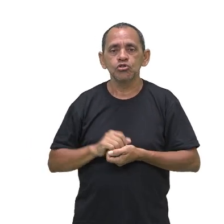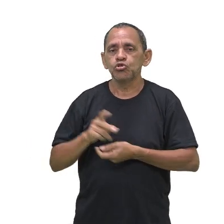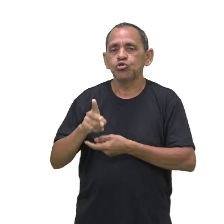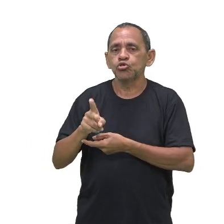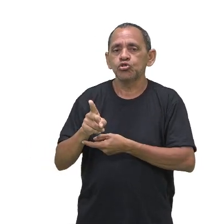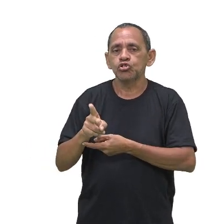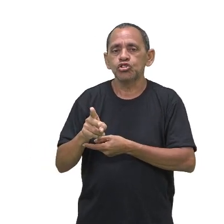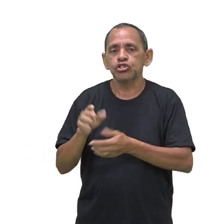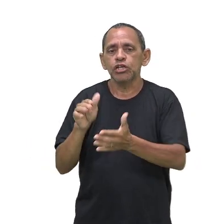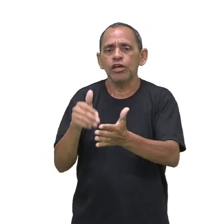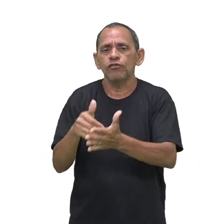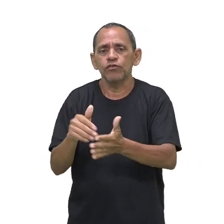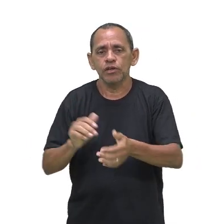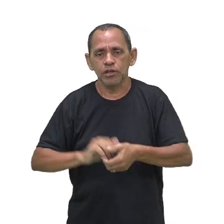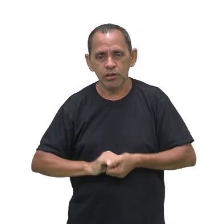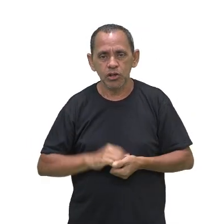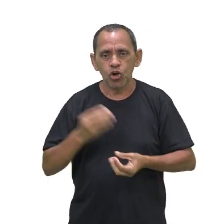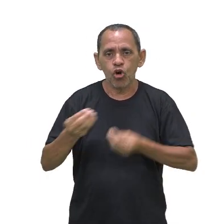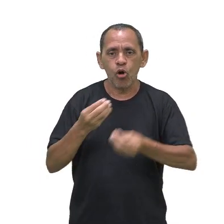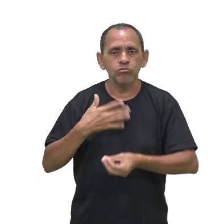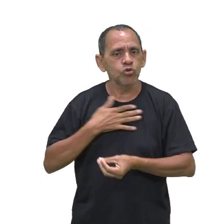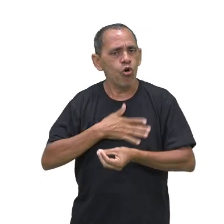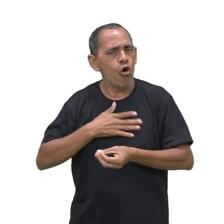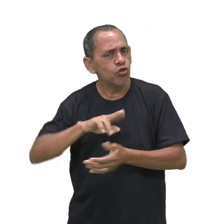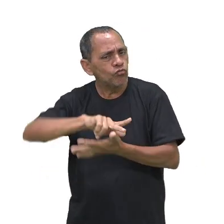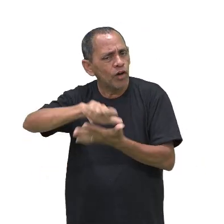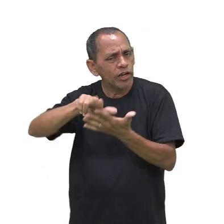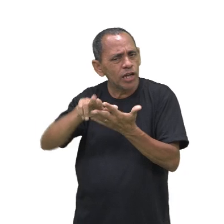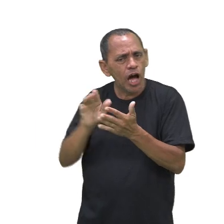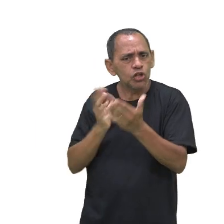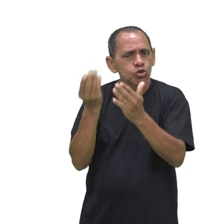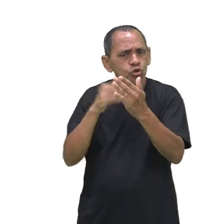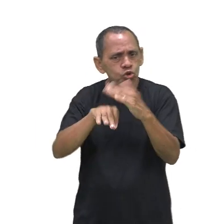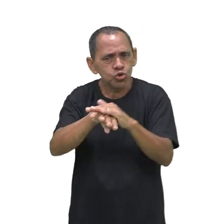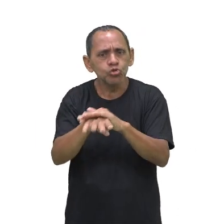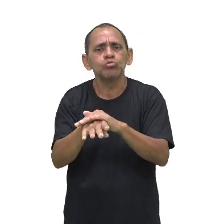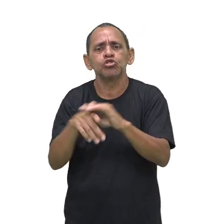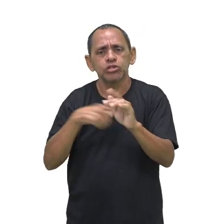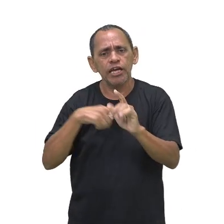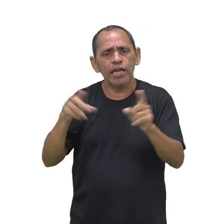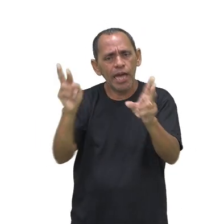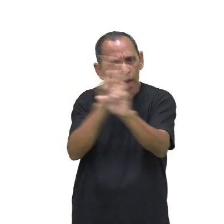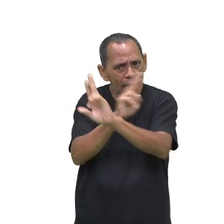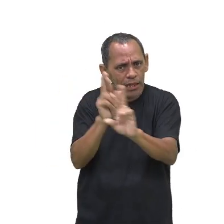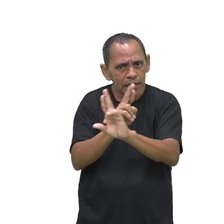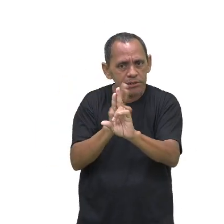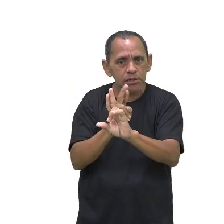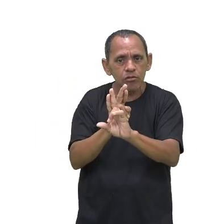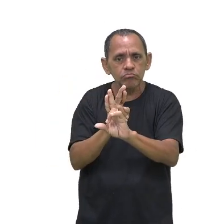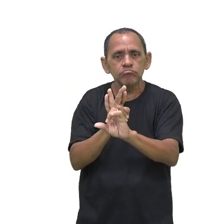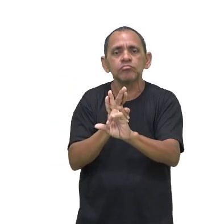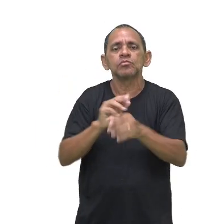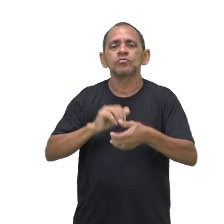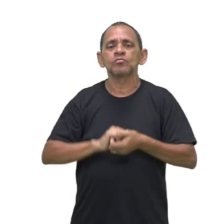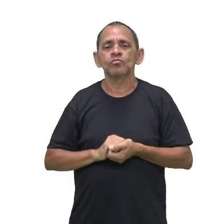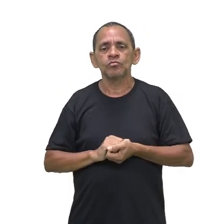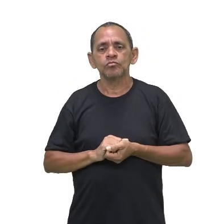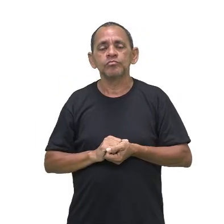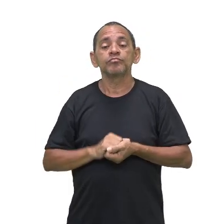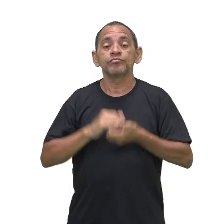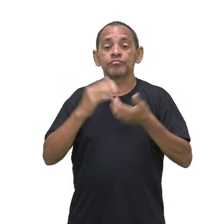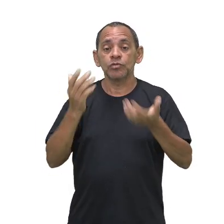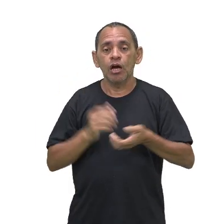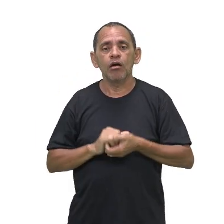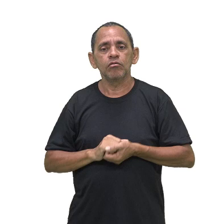gostos variados, esses variados costumes estão relacionados. E aí voltamos àquilo que nós